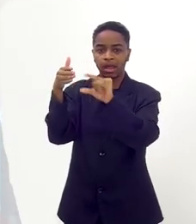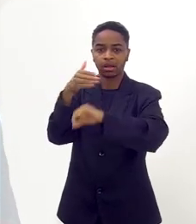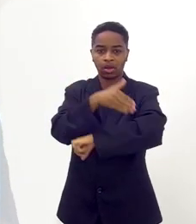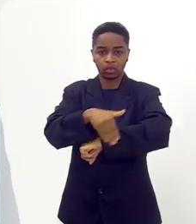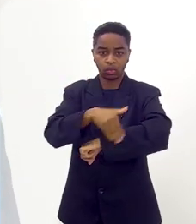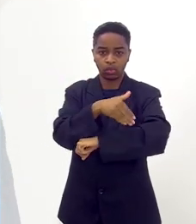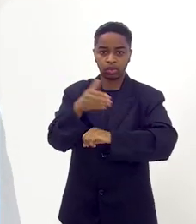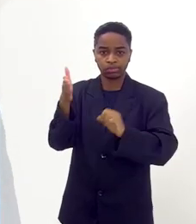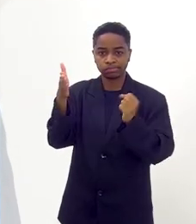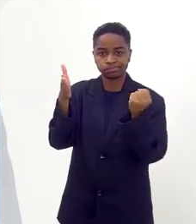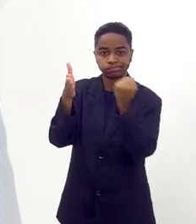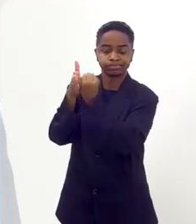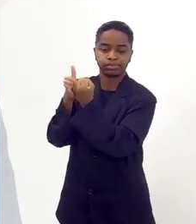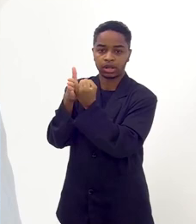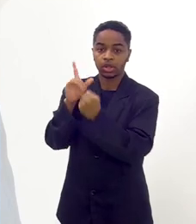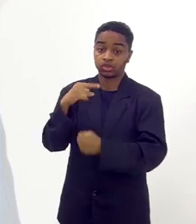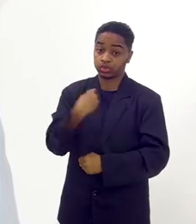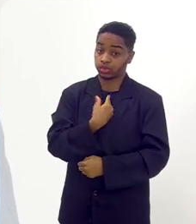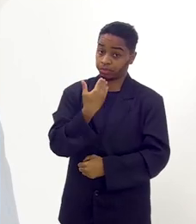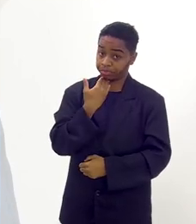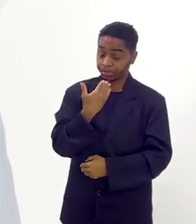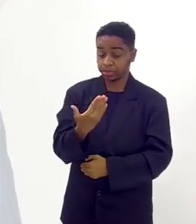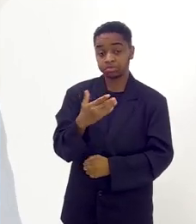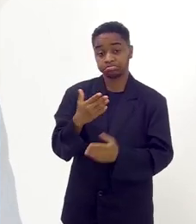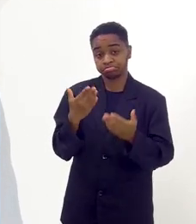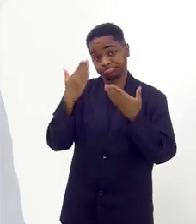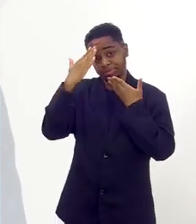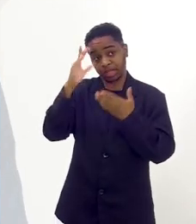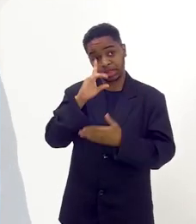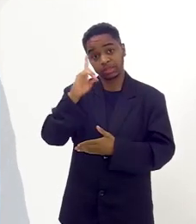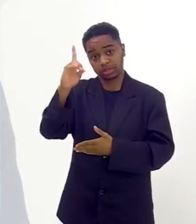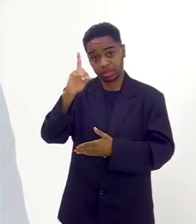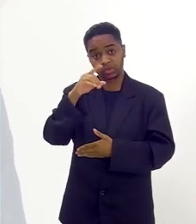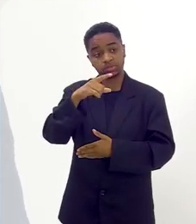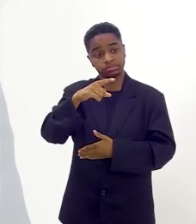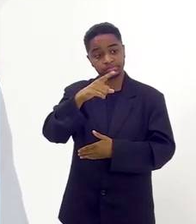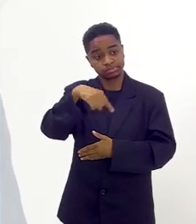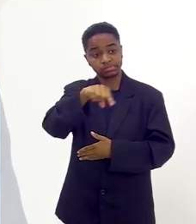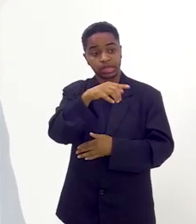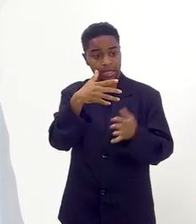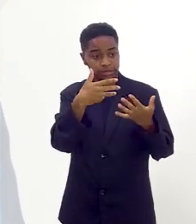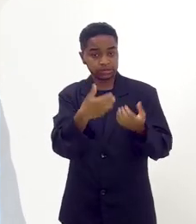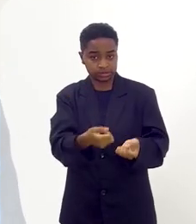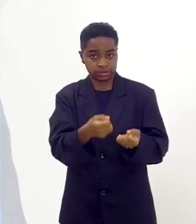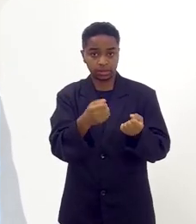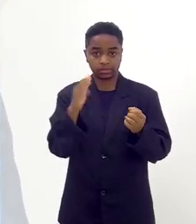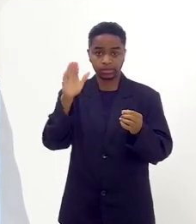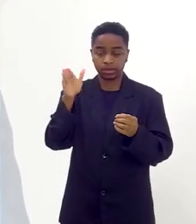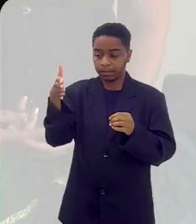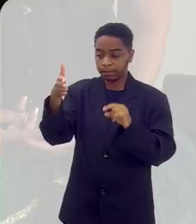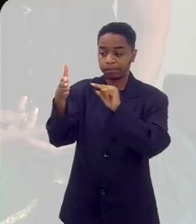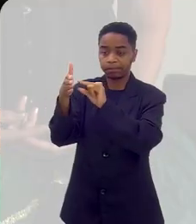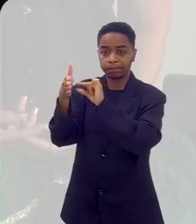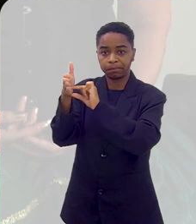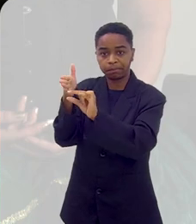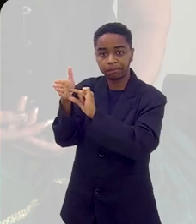aí foi um pedido do Instituto Espo Religião e, graças a Deus, fomos atendidos,